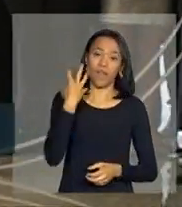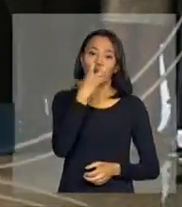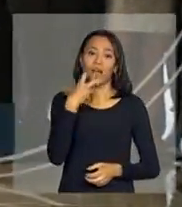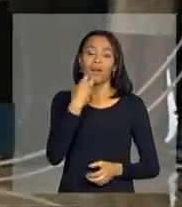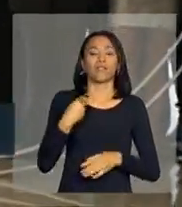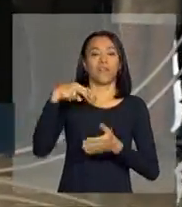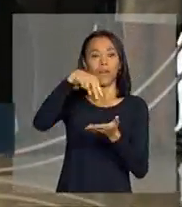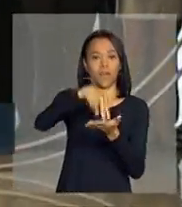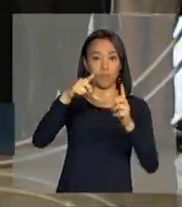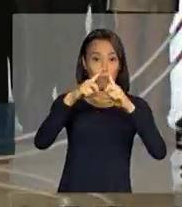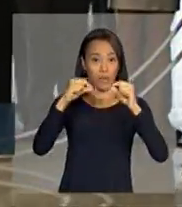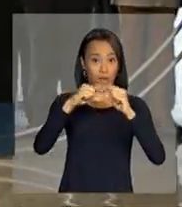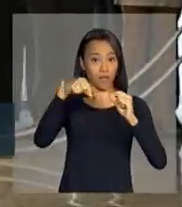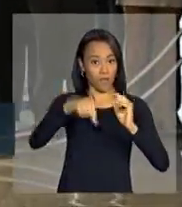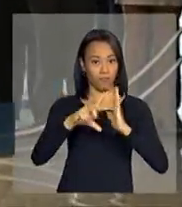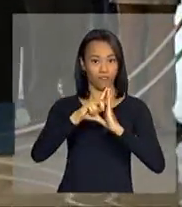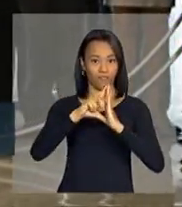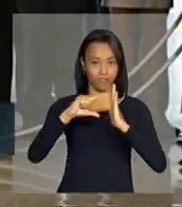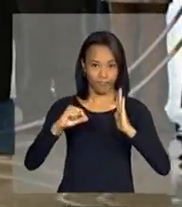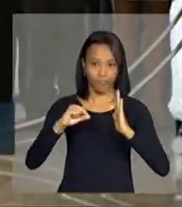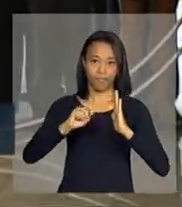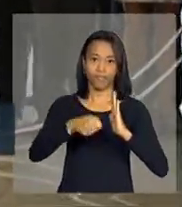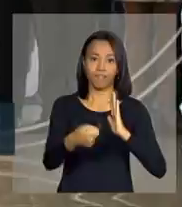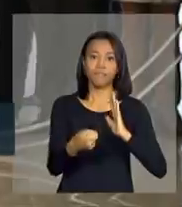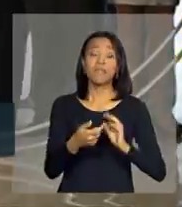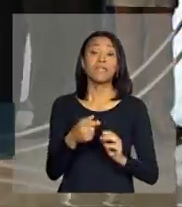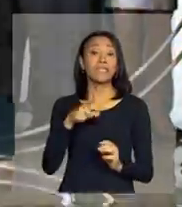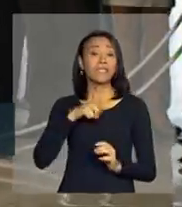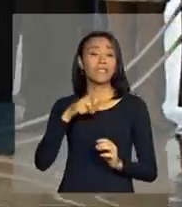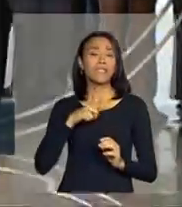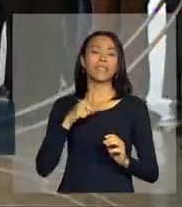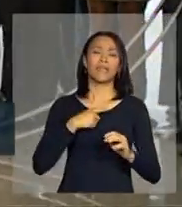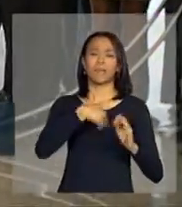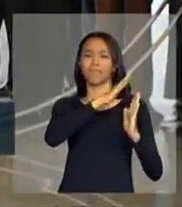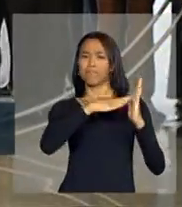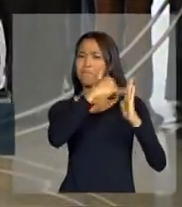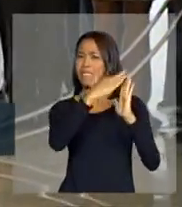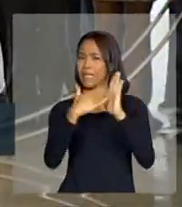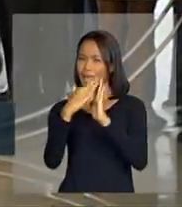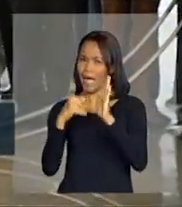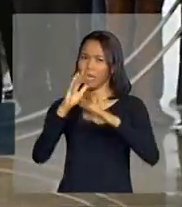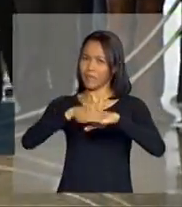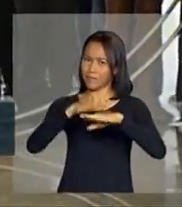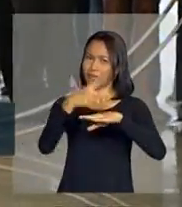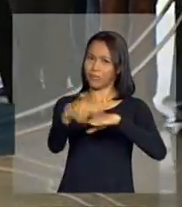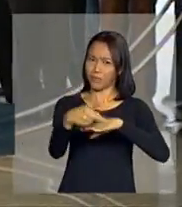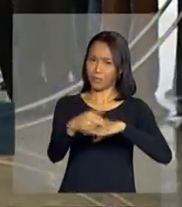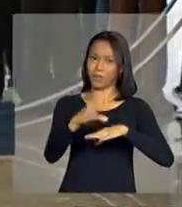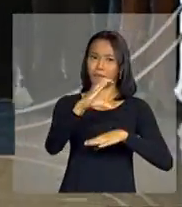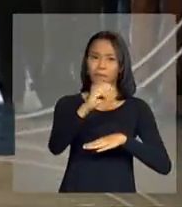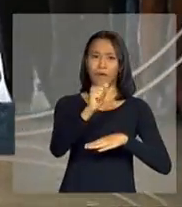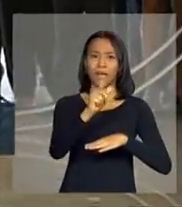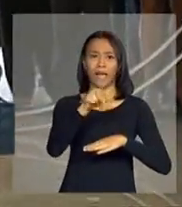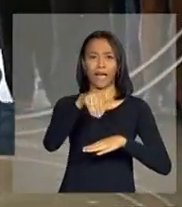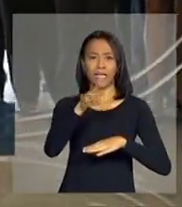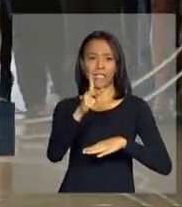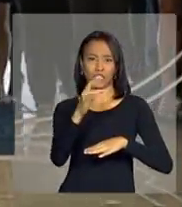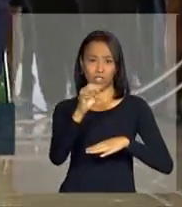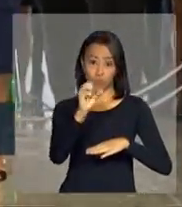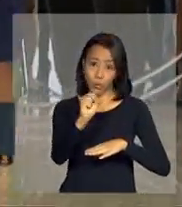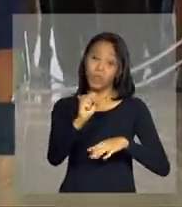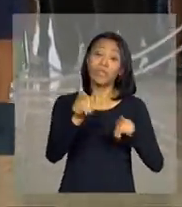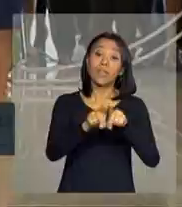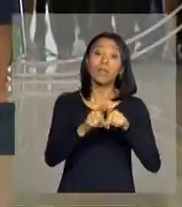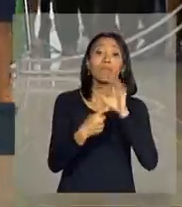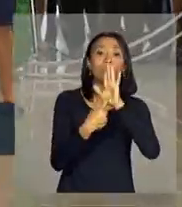sede do governo federal. Além de telas pintadas por Carlinhos Brown, a exposição também apresenta